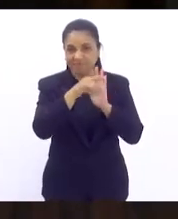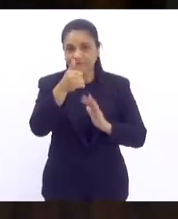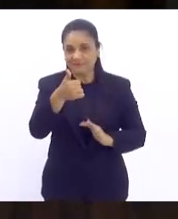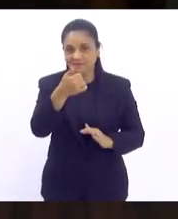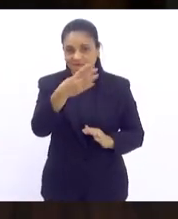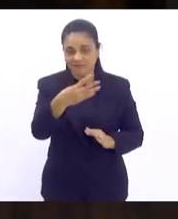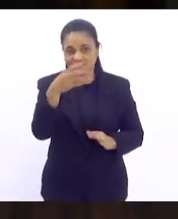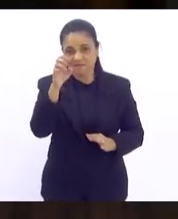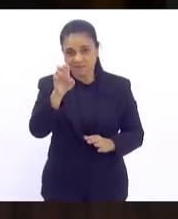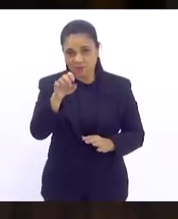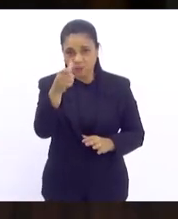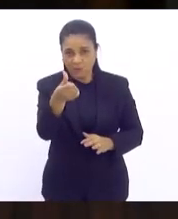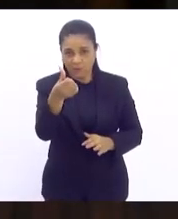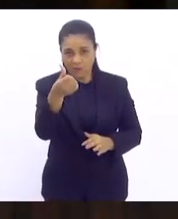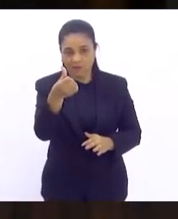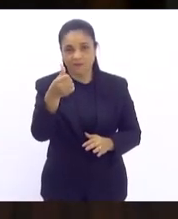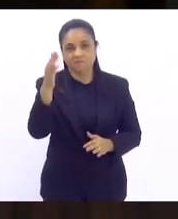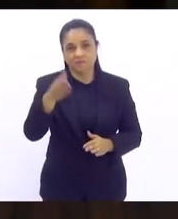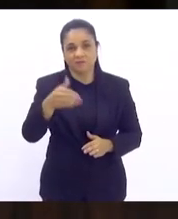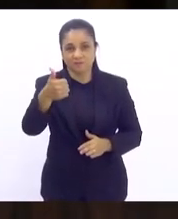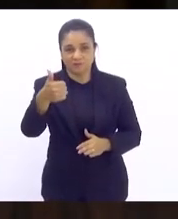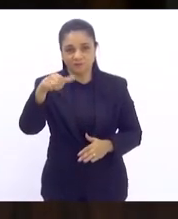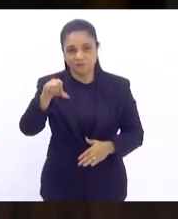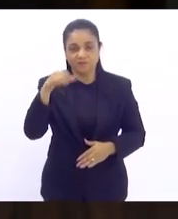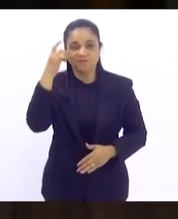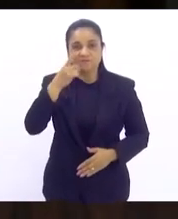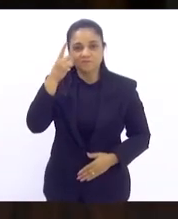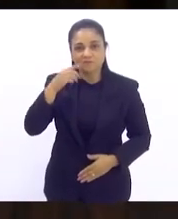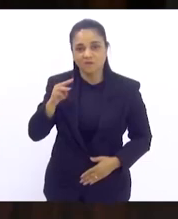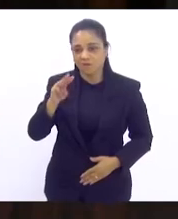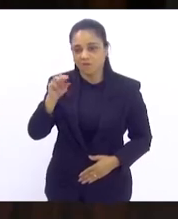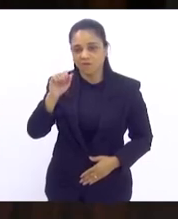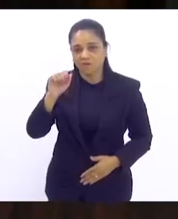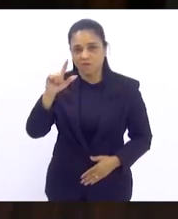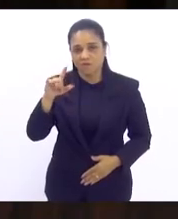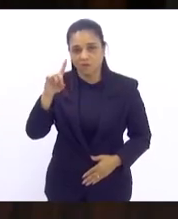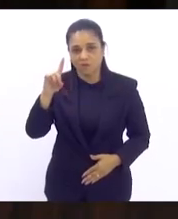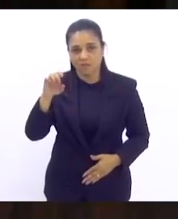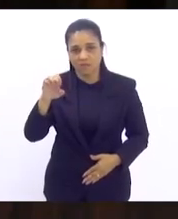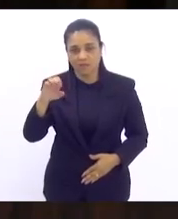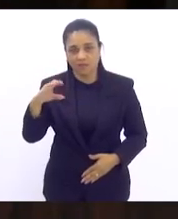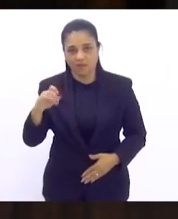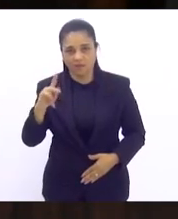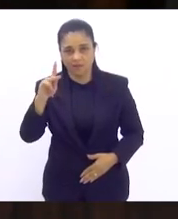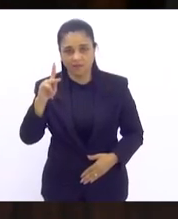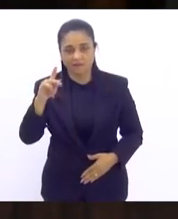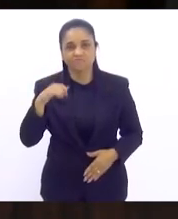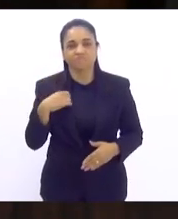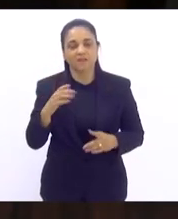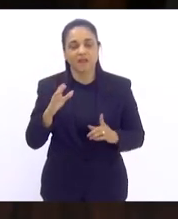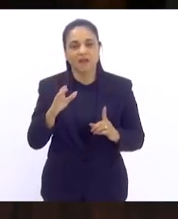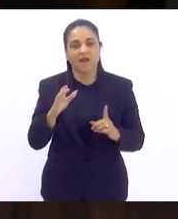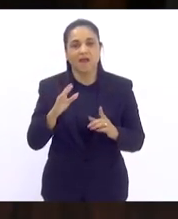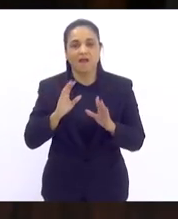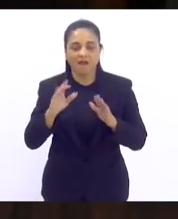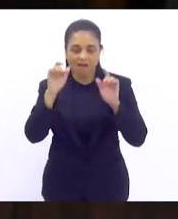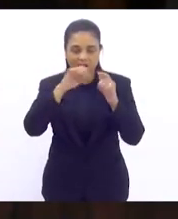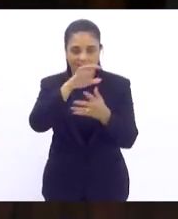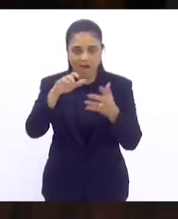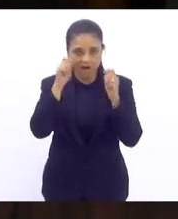1356 de 2019, de autoria do deputado Valdeque Carneiro, que institui a campanha de acolhimento, informação,